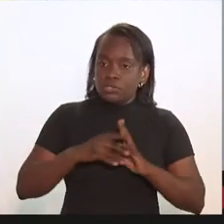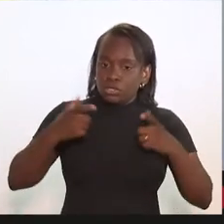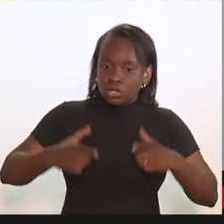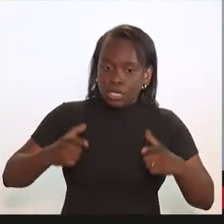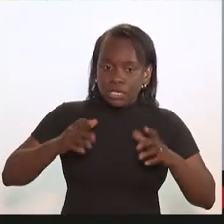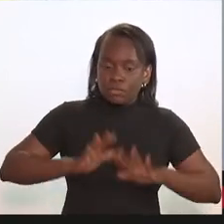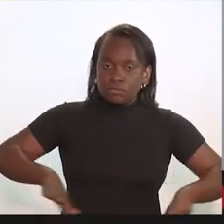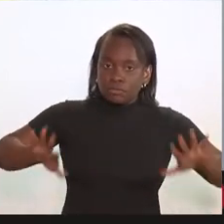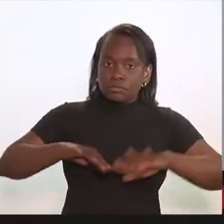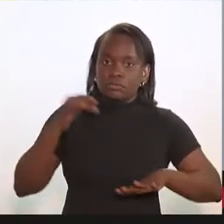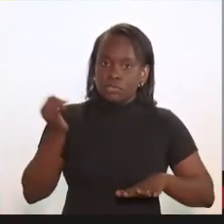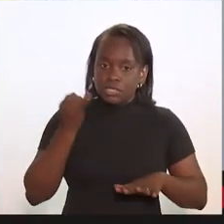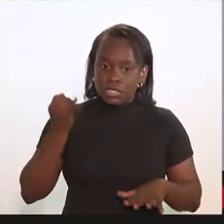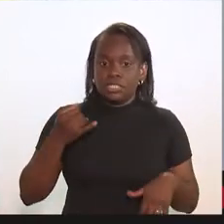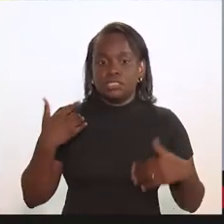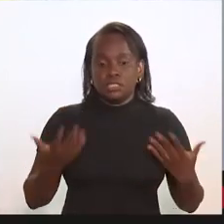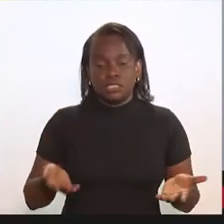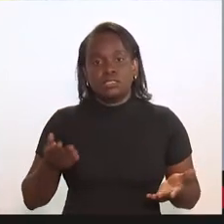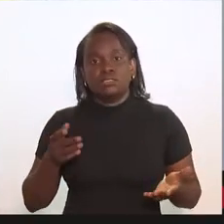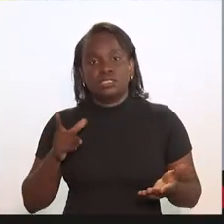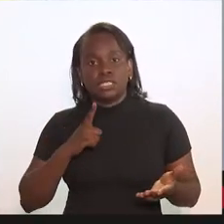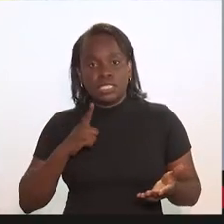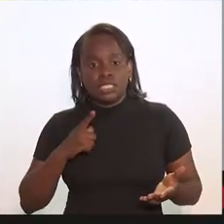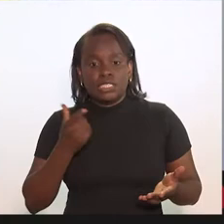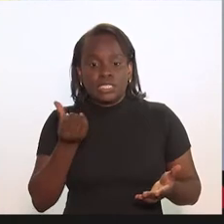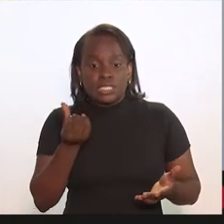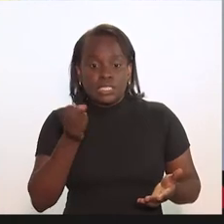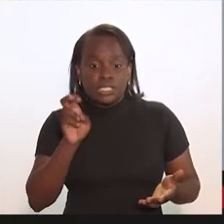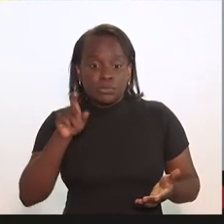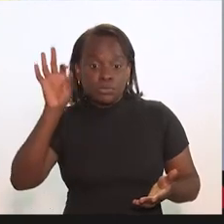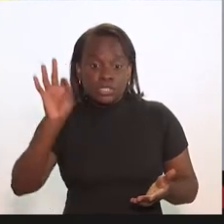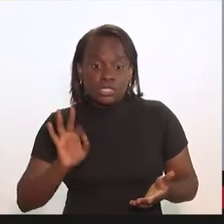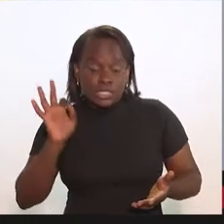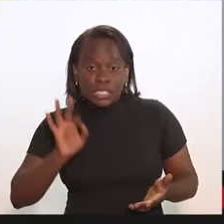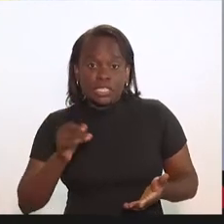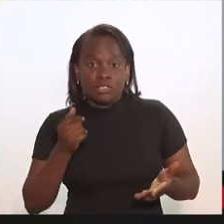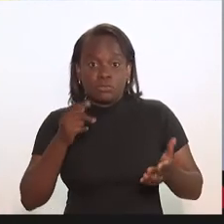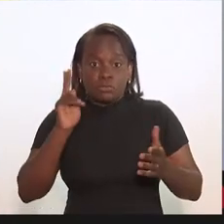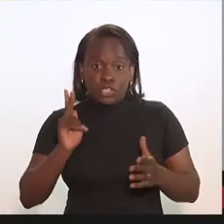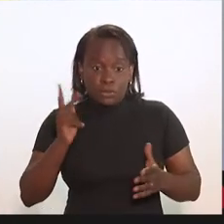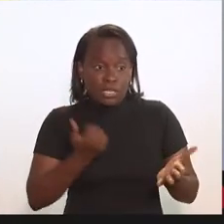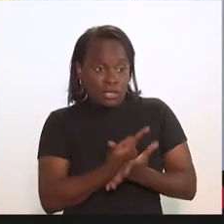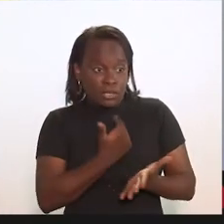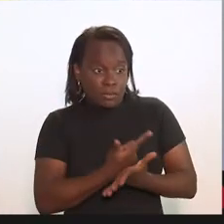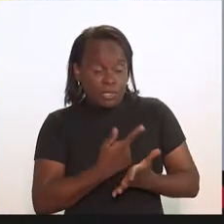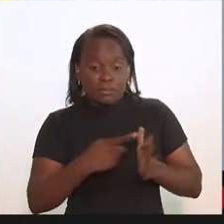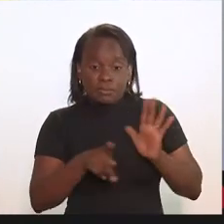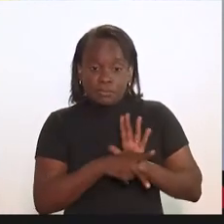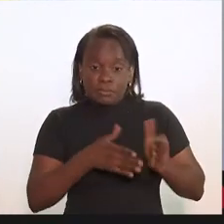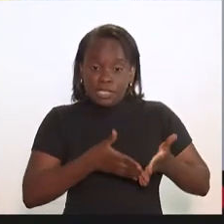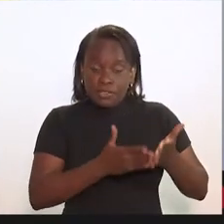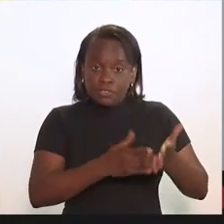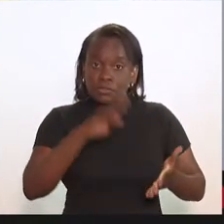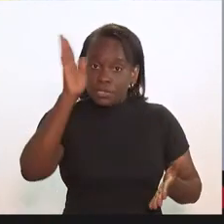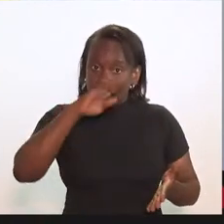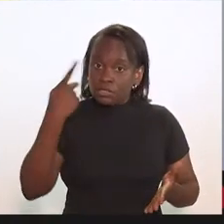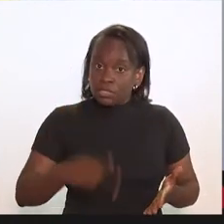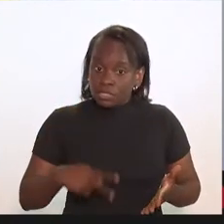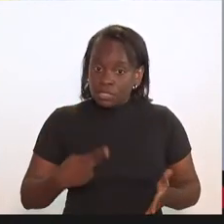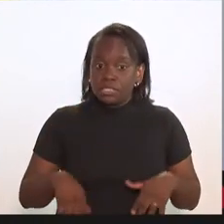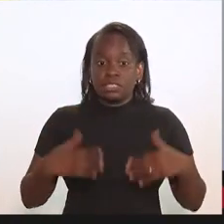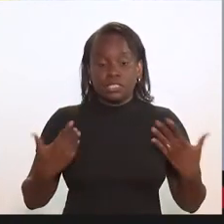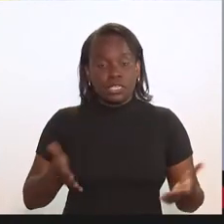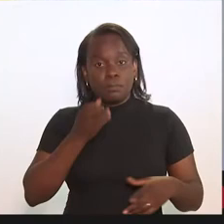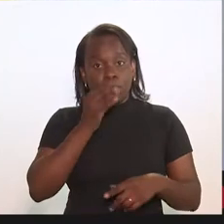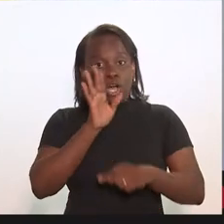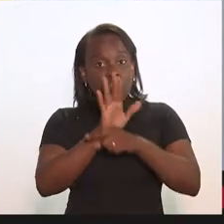local, aquilo foi muito importante. Nós chegamos a ter até 65% das encomendas da Petrobras feitas ao setor naval brasileiro.